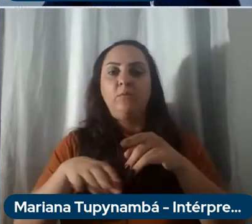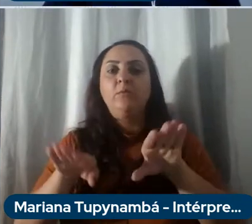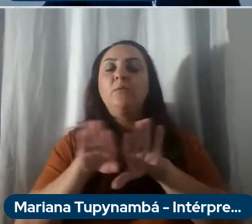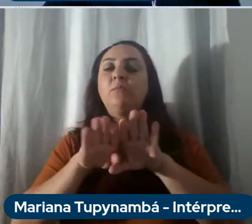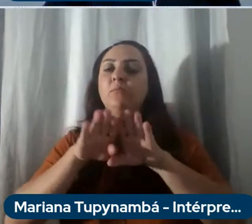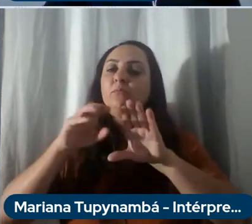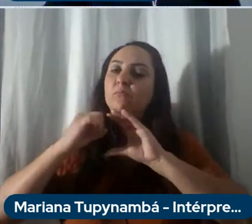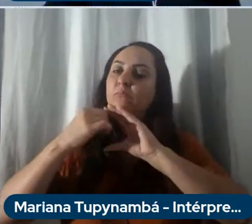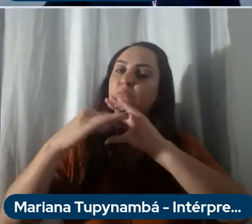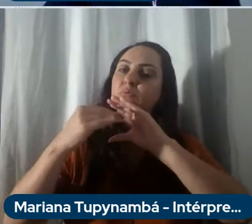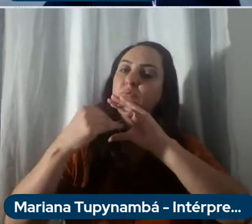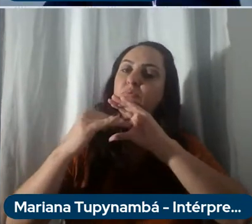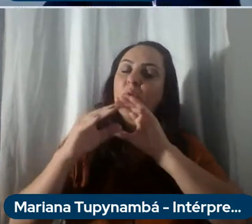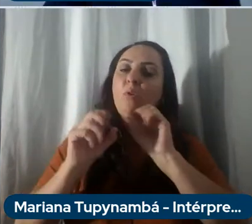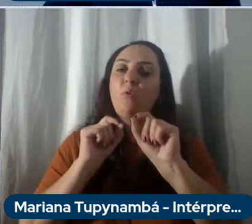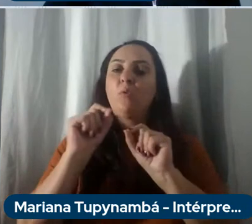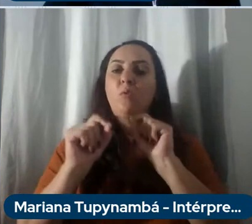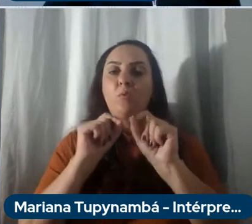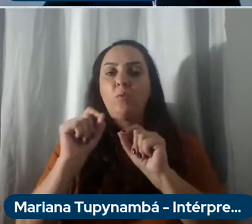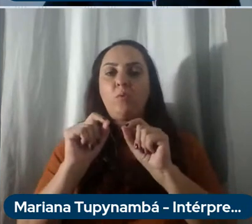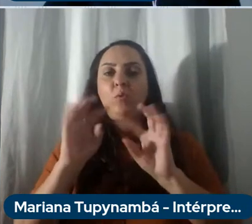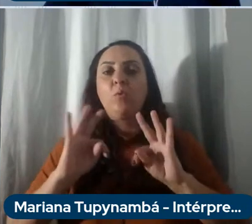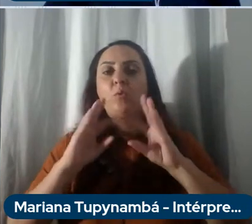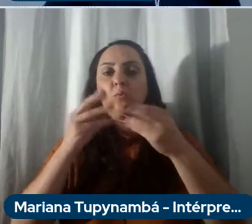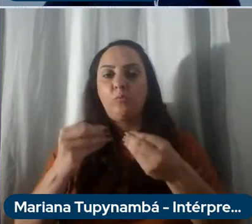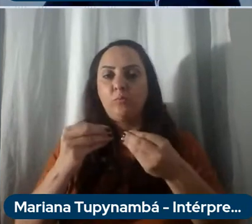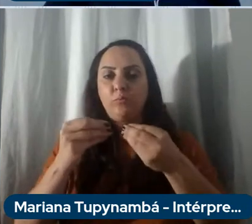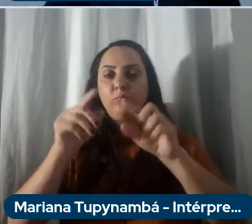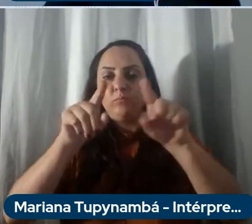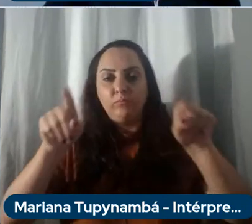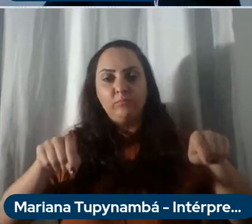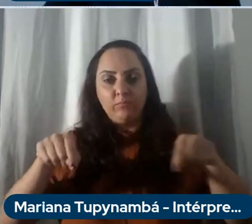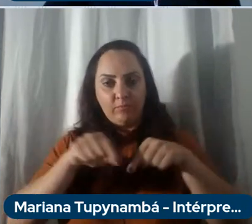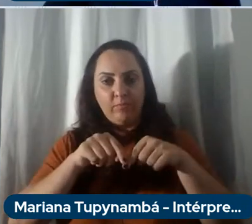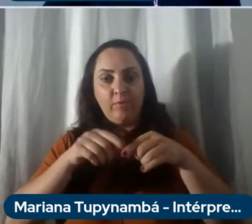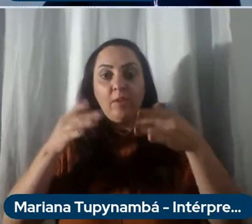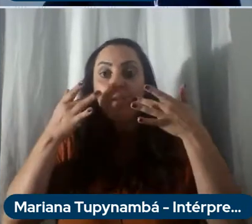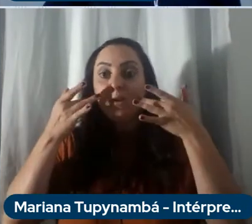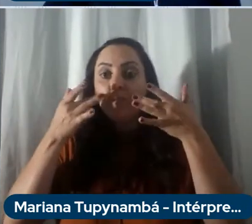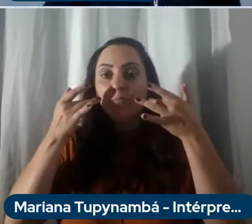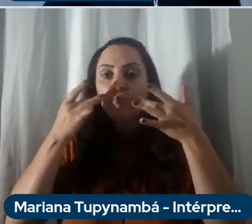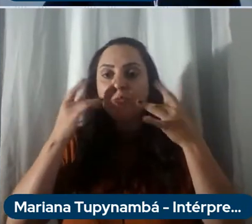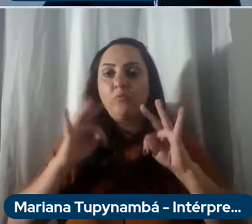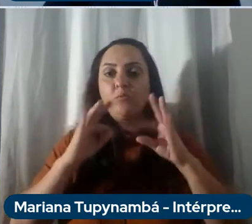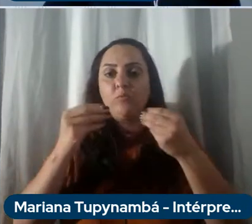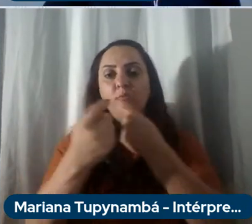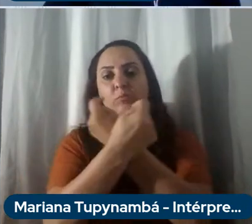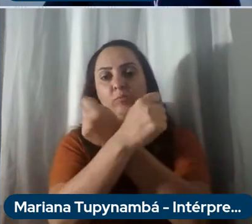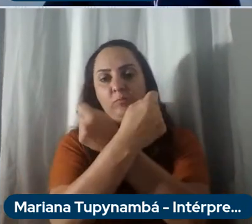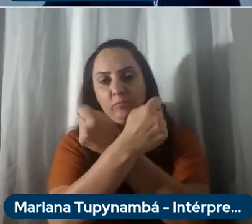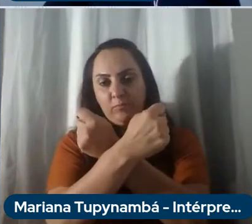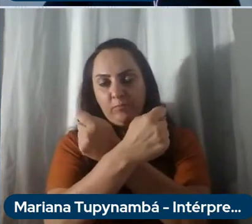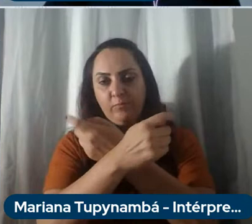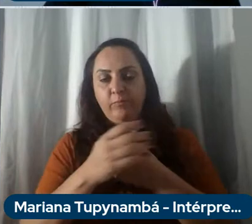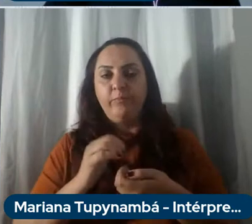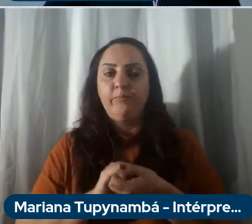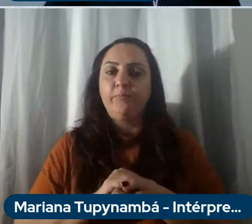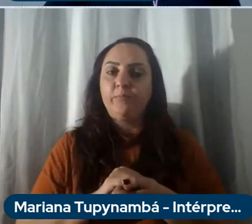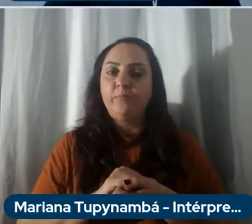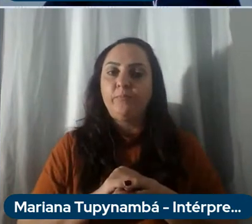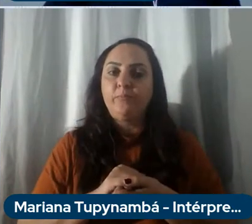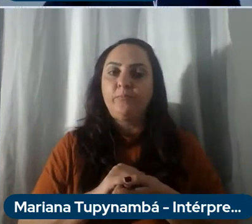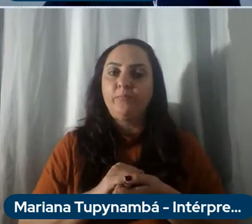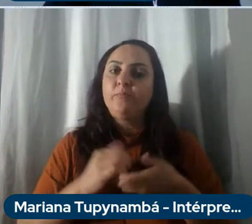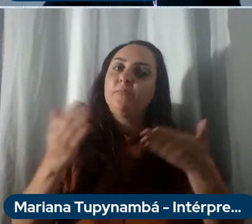do Instituto Politécnico dos Auditórios e Teatros de Todos os Campos e Unidades da PUC Minas. Nesta